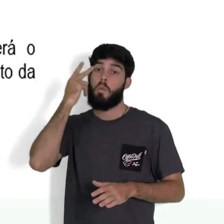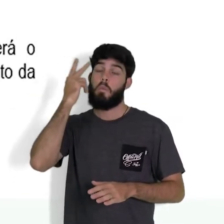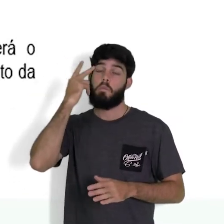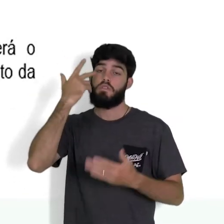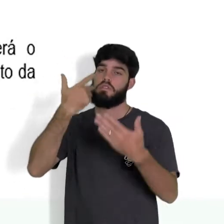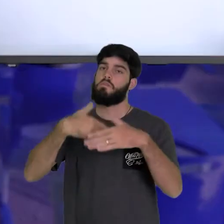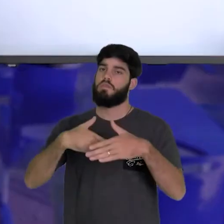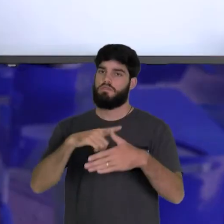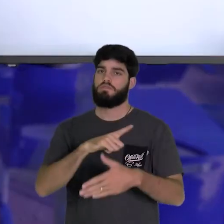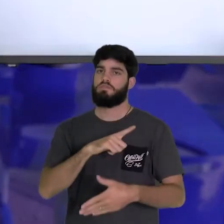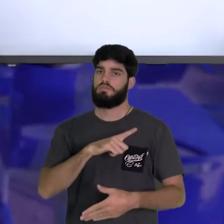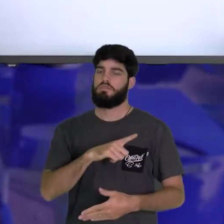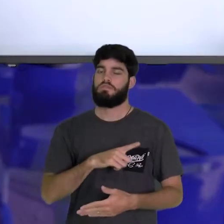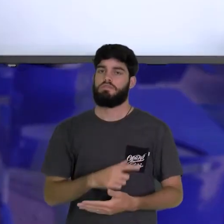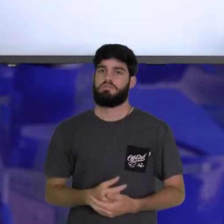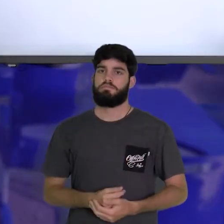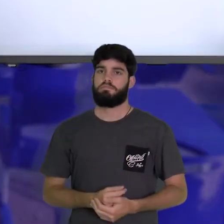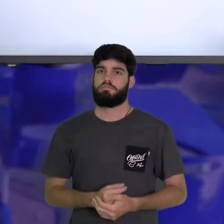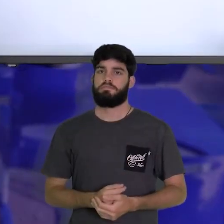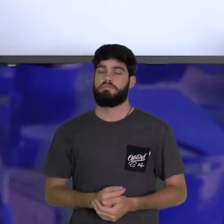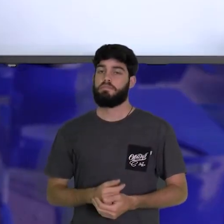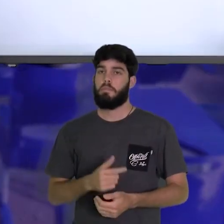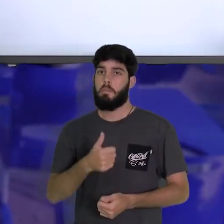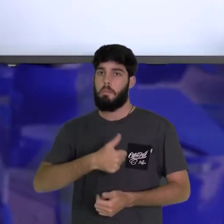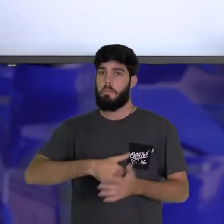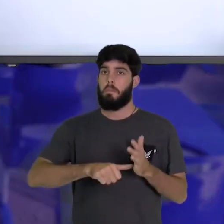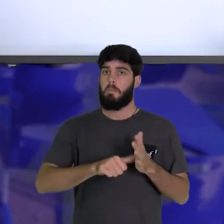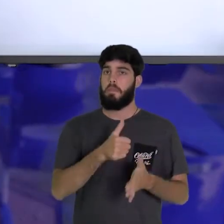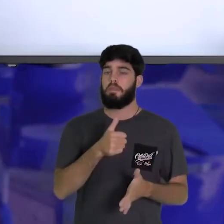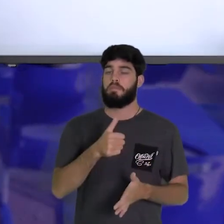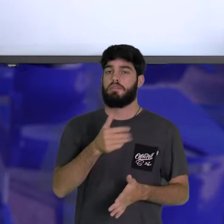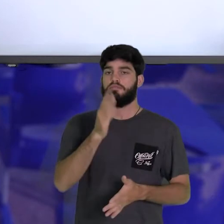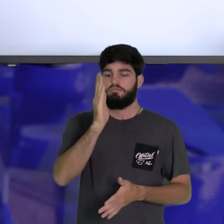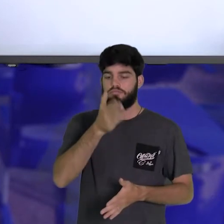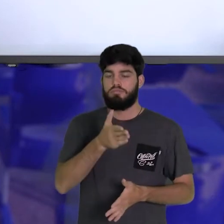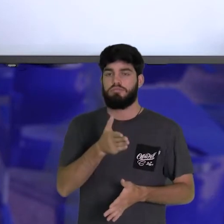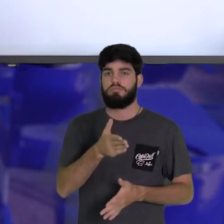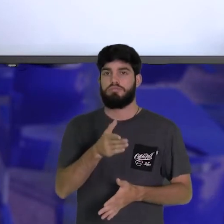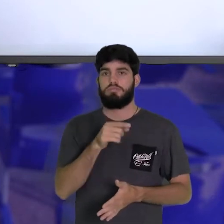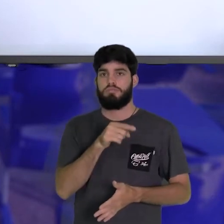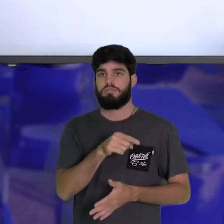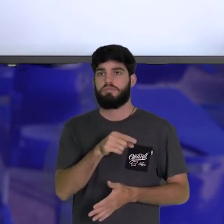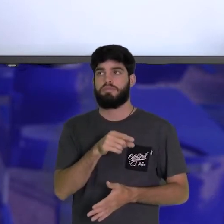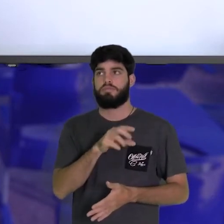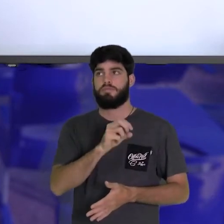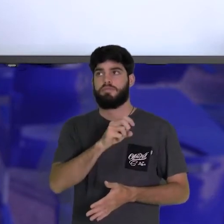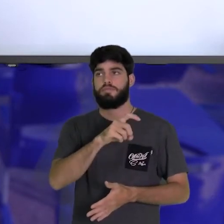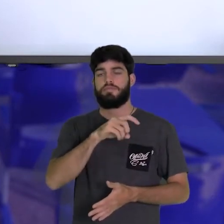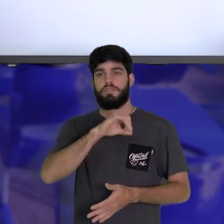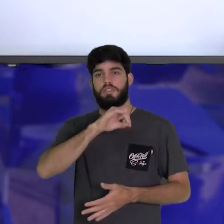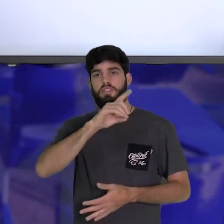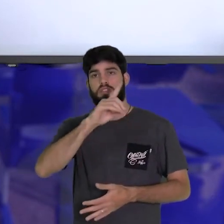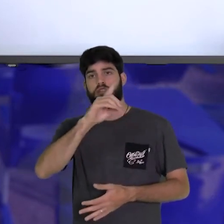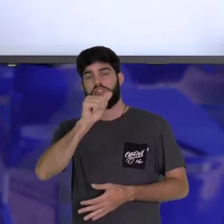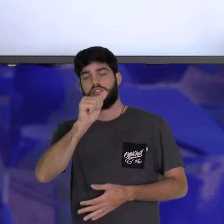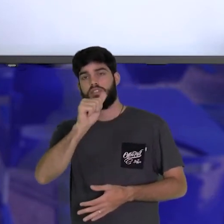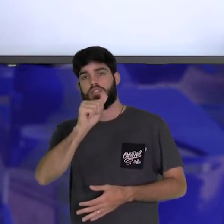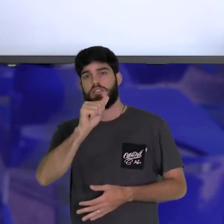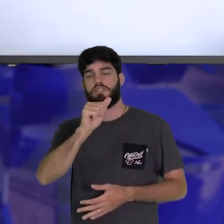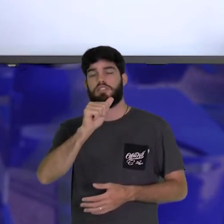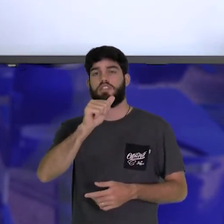esse metal aqui, nessa primeira barra, nós temos um metal que oxida, que o NOX